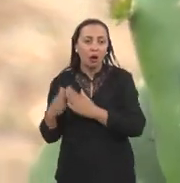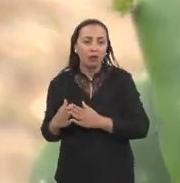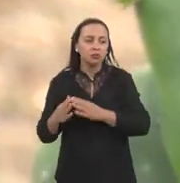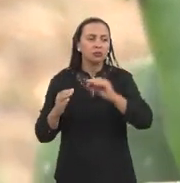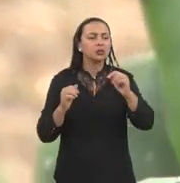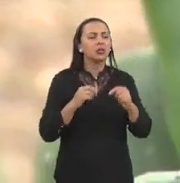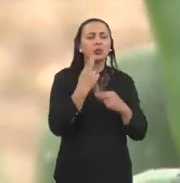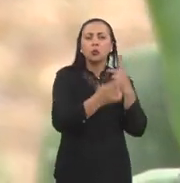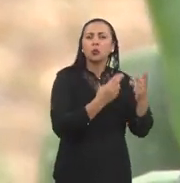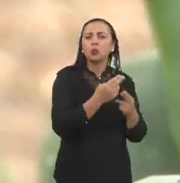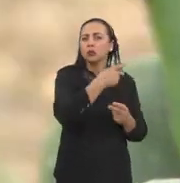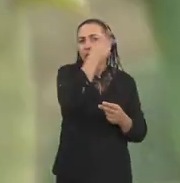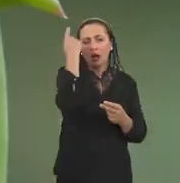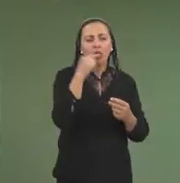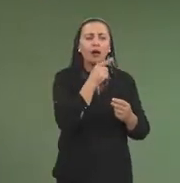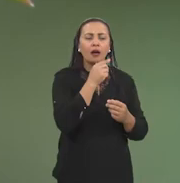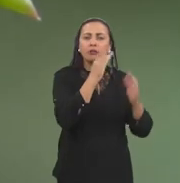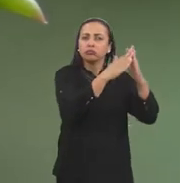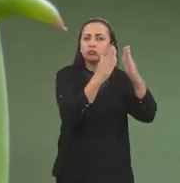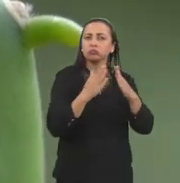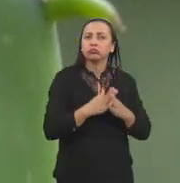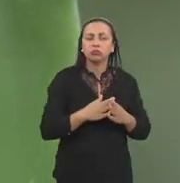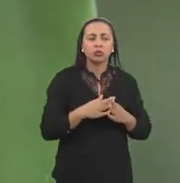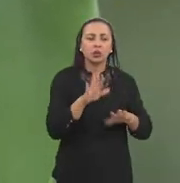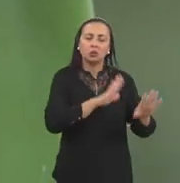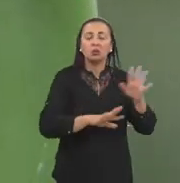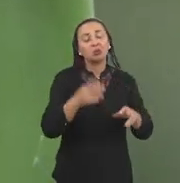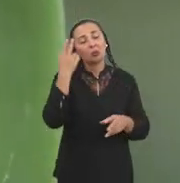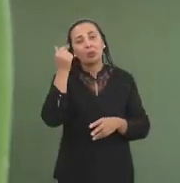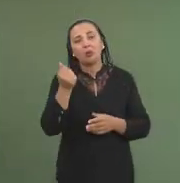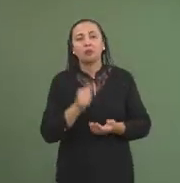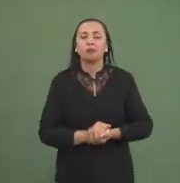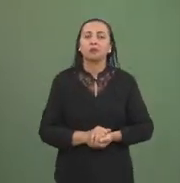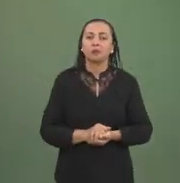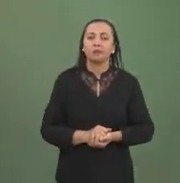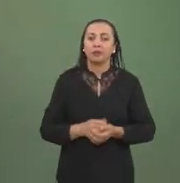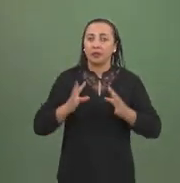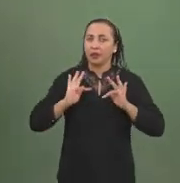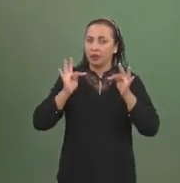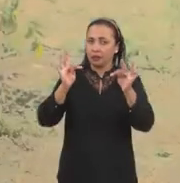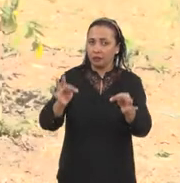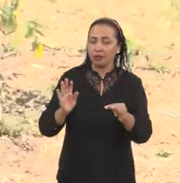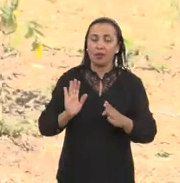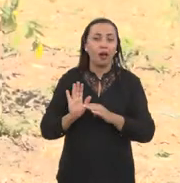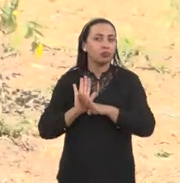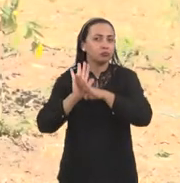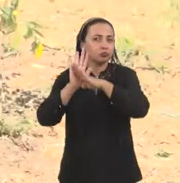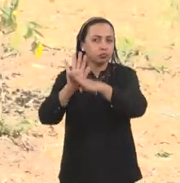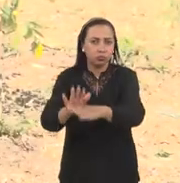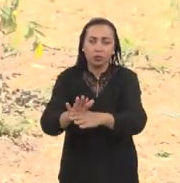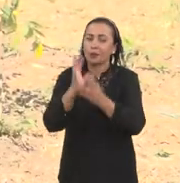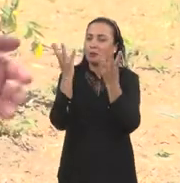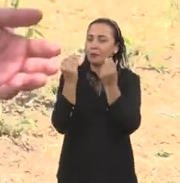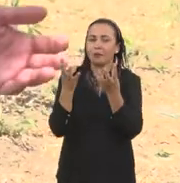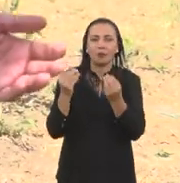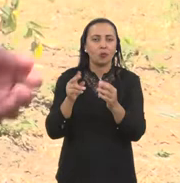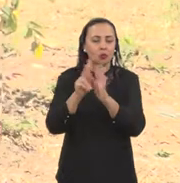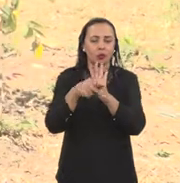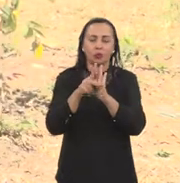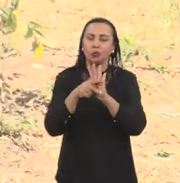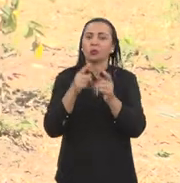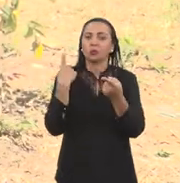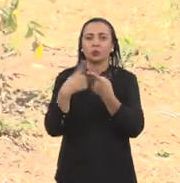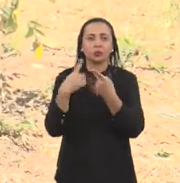irrigado com água residuária em relação ao plantio cultivado aos modos convencionais. Então, a tecnologia tem sido uma grande